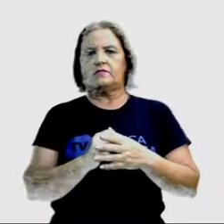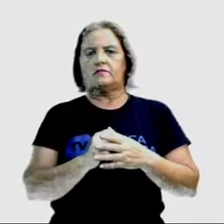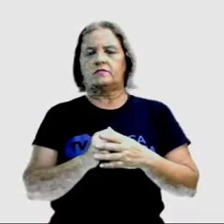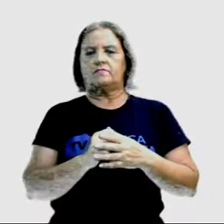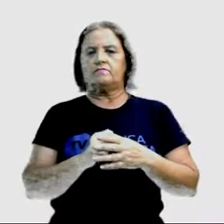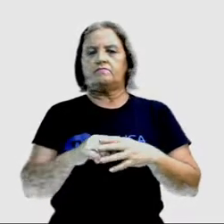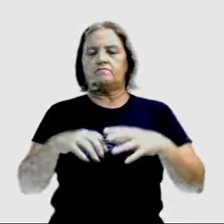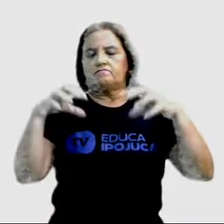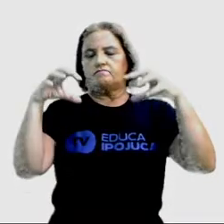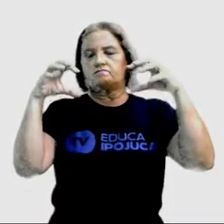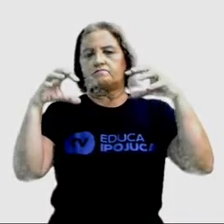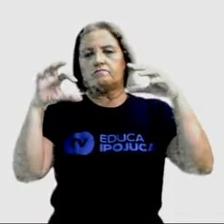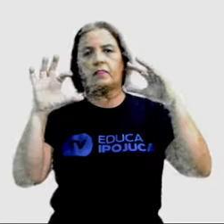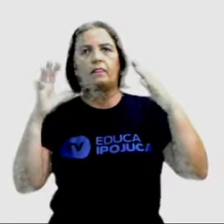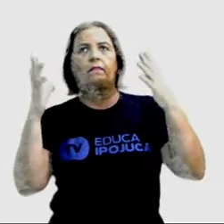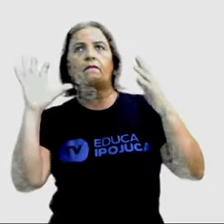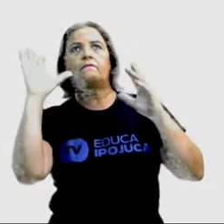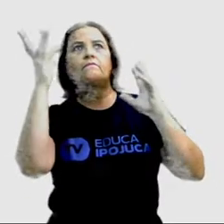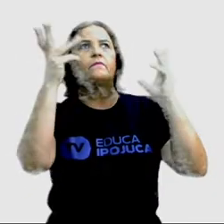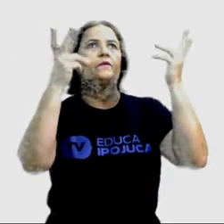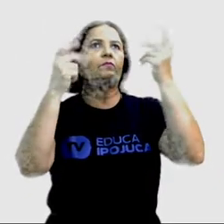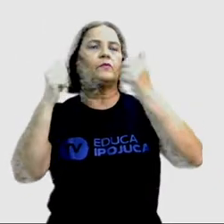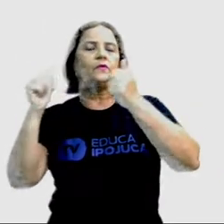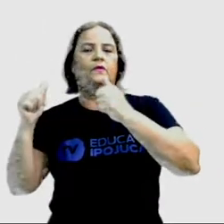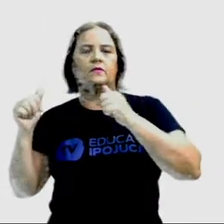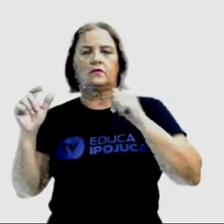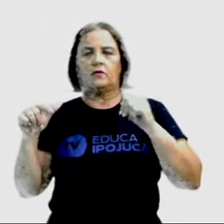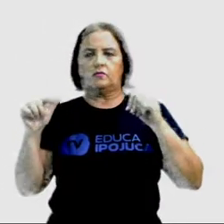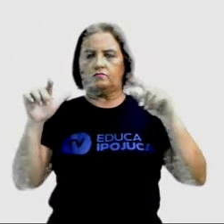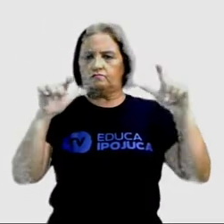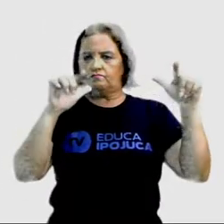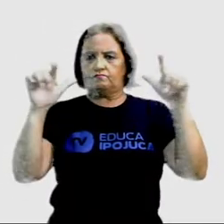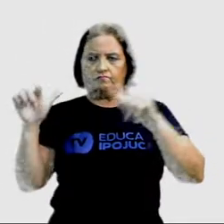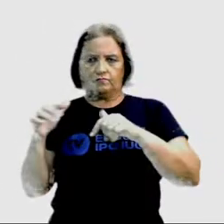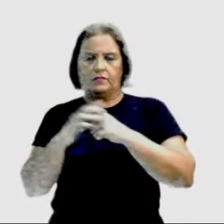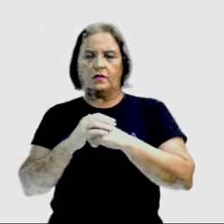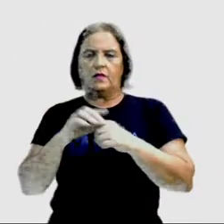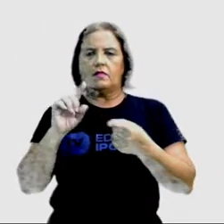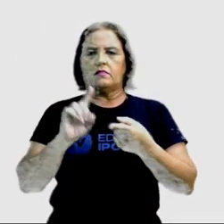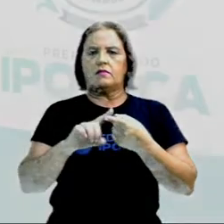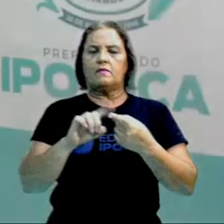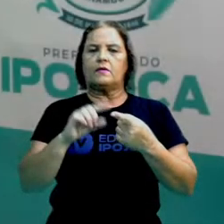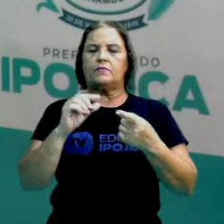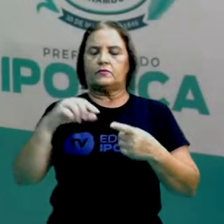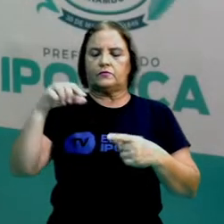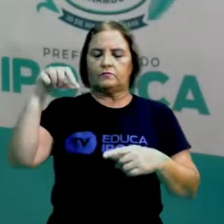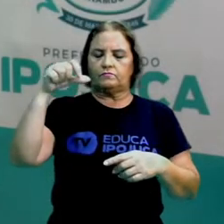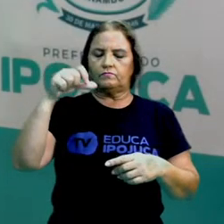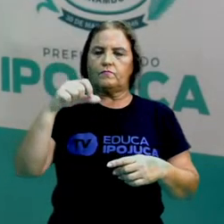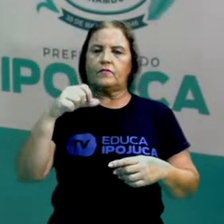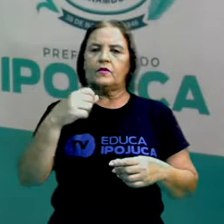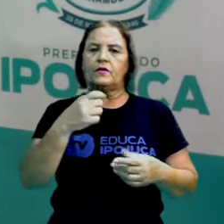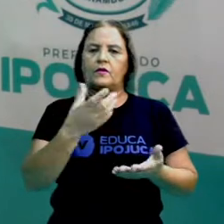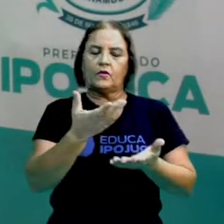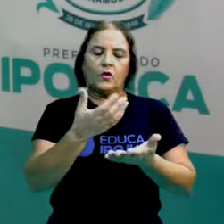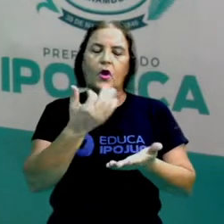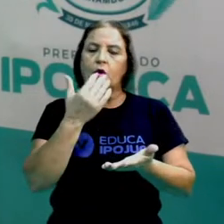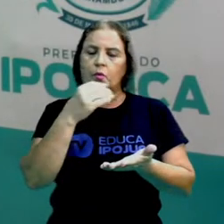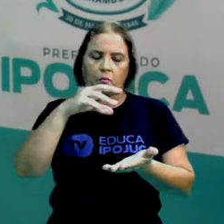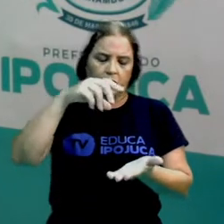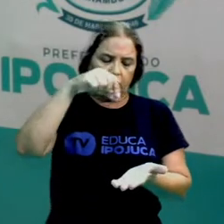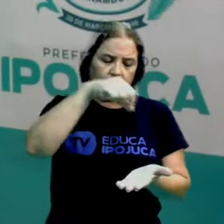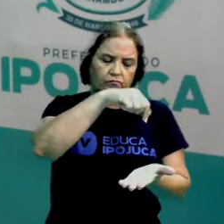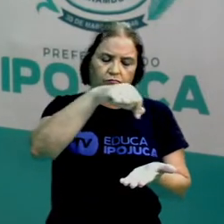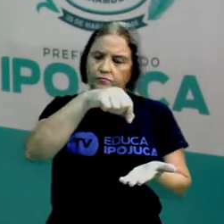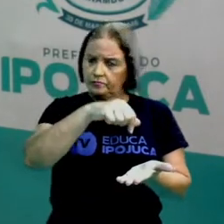ou estação, também pode ser um verbo, o verbo temperar. Então, é muito importante que vocês tenham